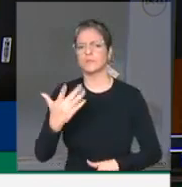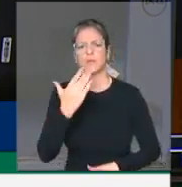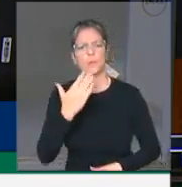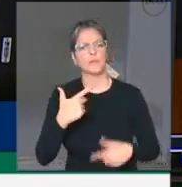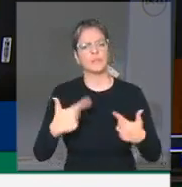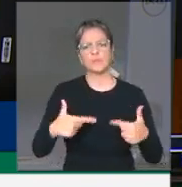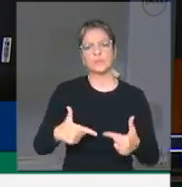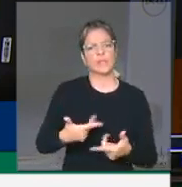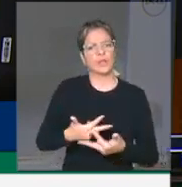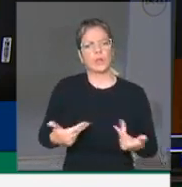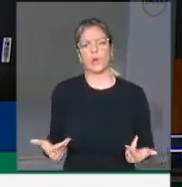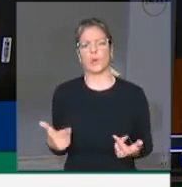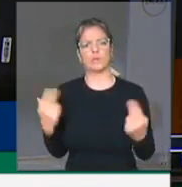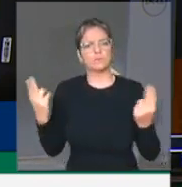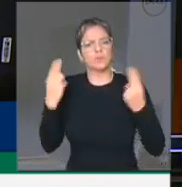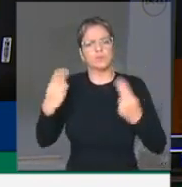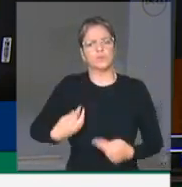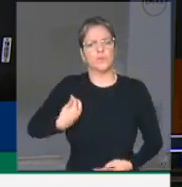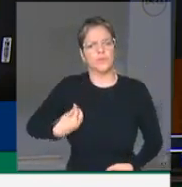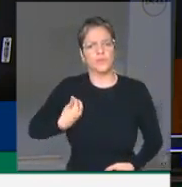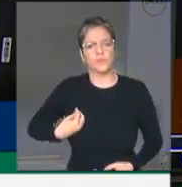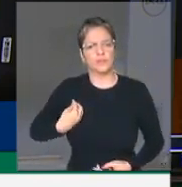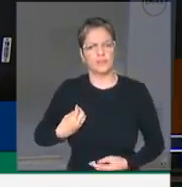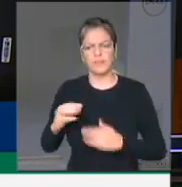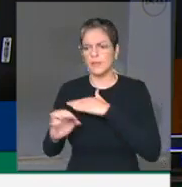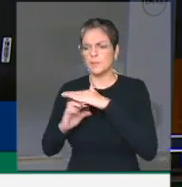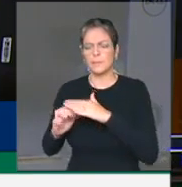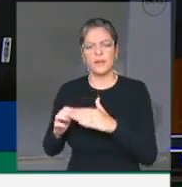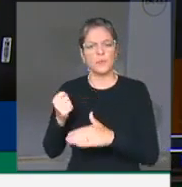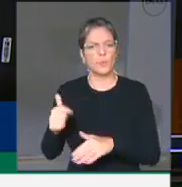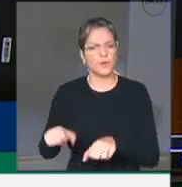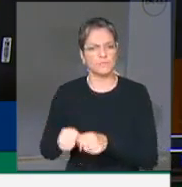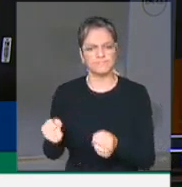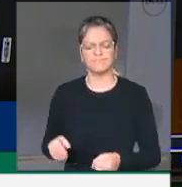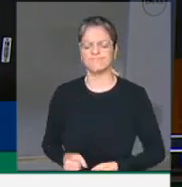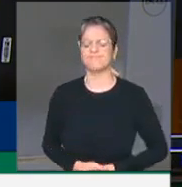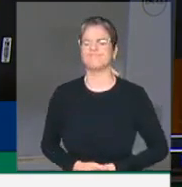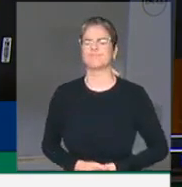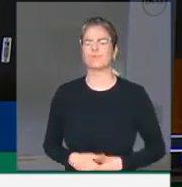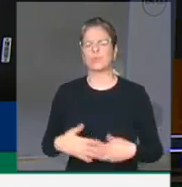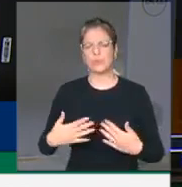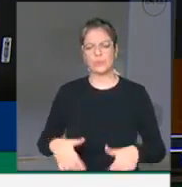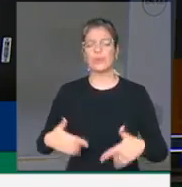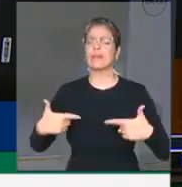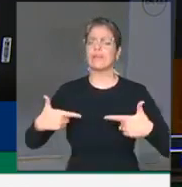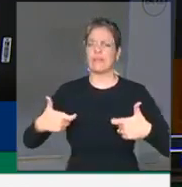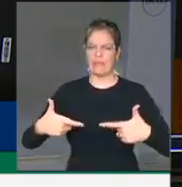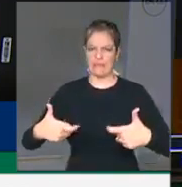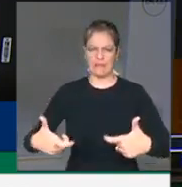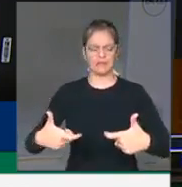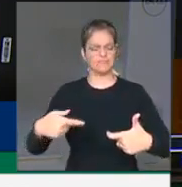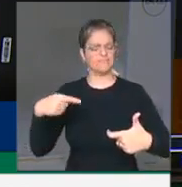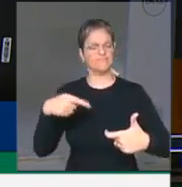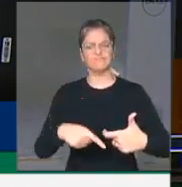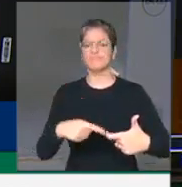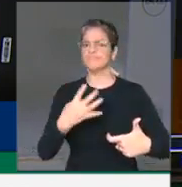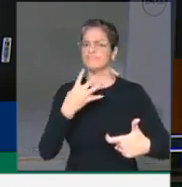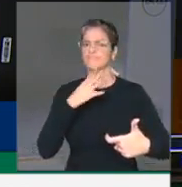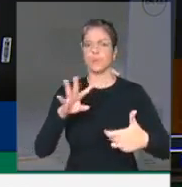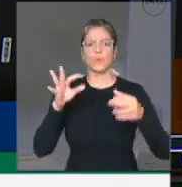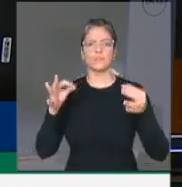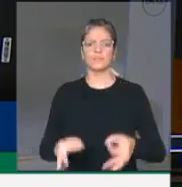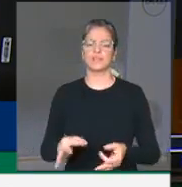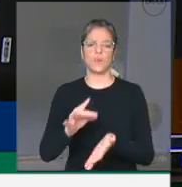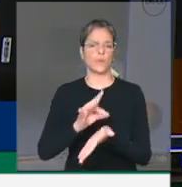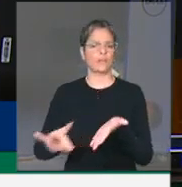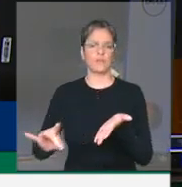sem meios de sobrevivência, sem condições de manter suas empresas. Vivemos uma guerra. O inimigo ainda não é totalmente conhecido pela